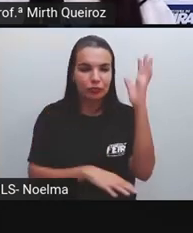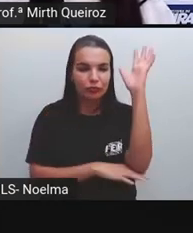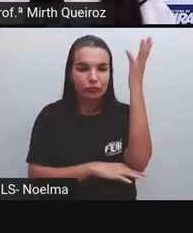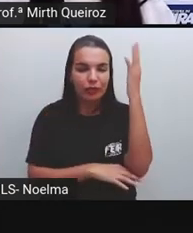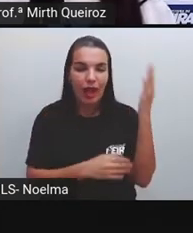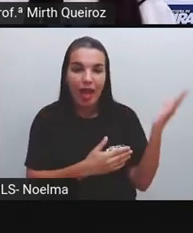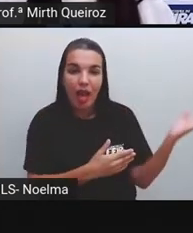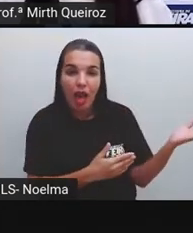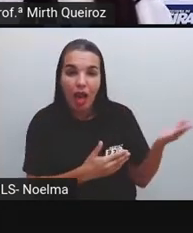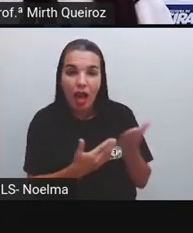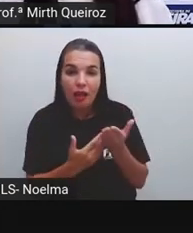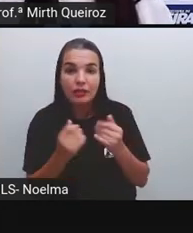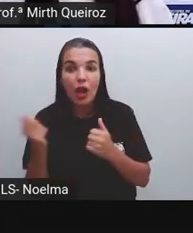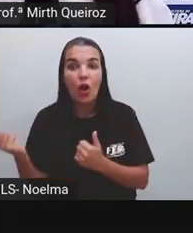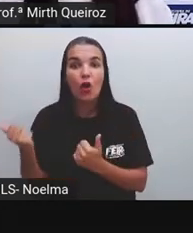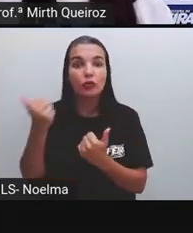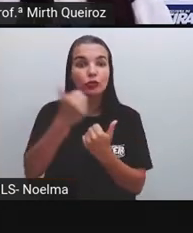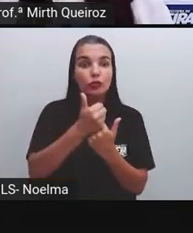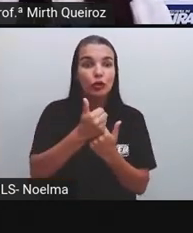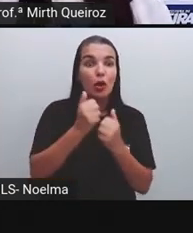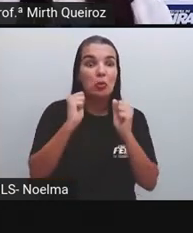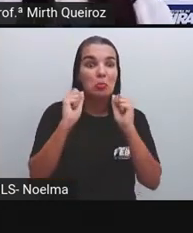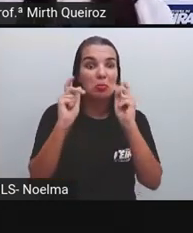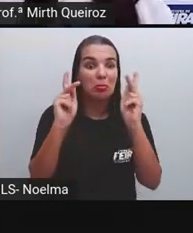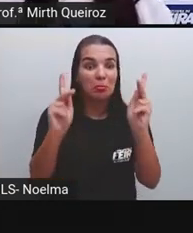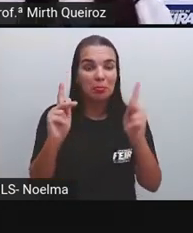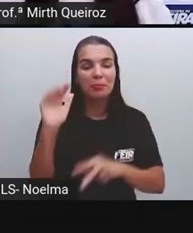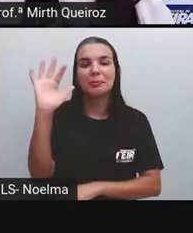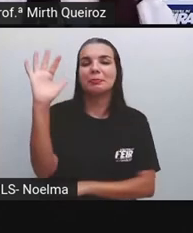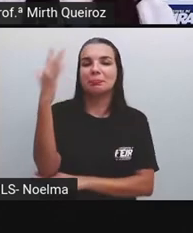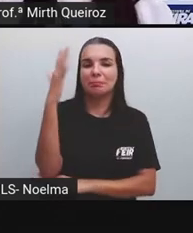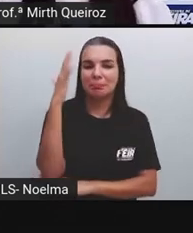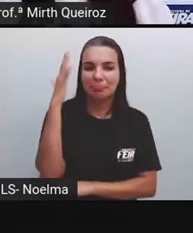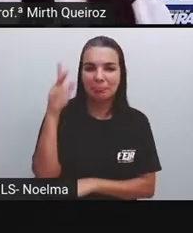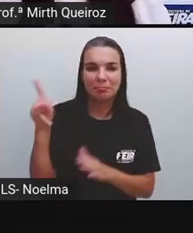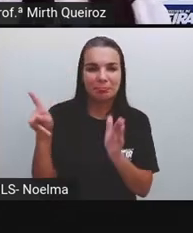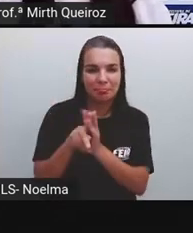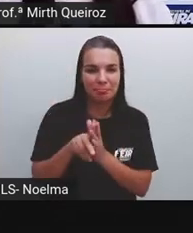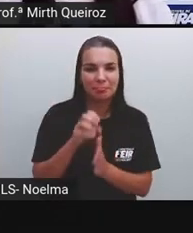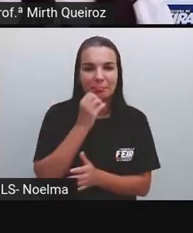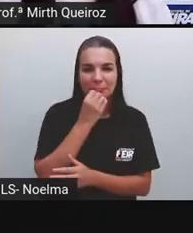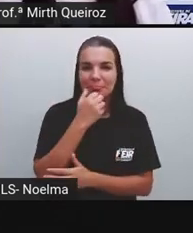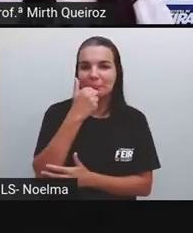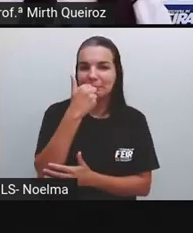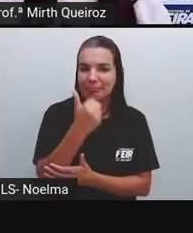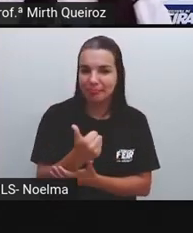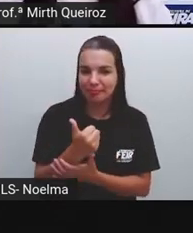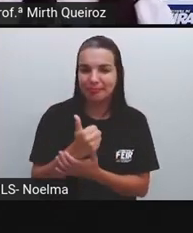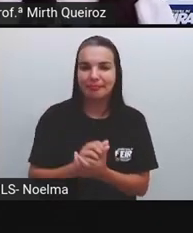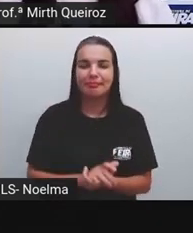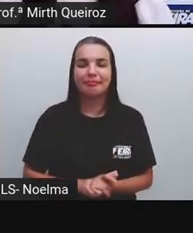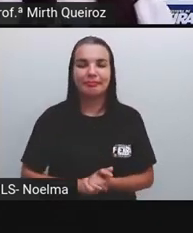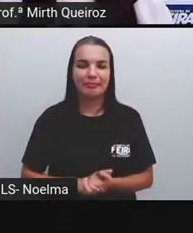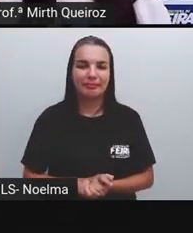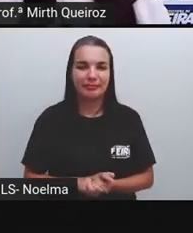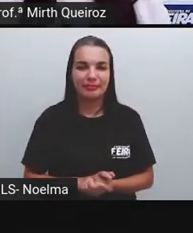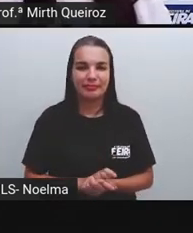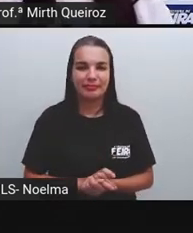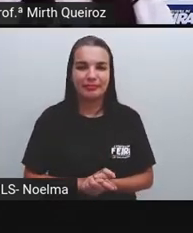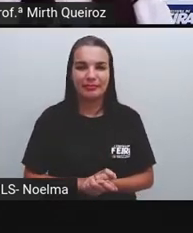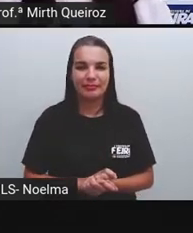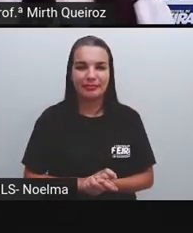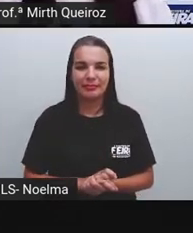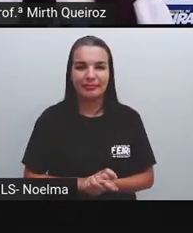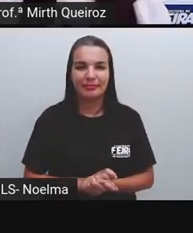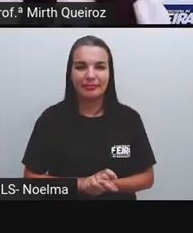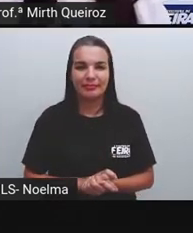E nessa imagem a gente viu o contrário, né? Apareceu aí os elementos naturais. São essas árvores aí no meio aí da